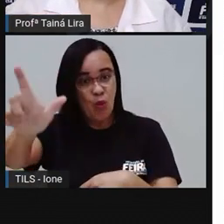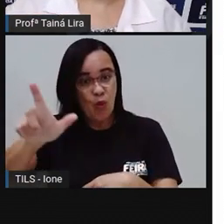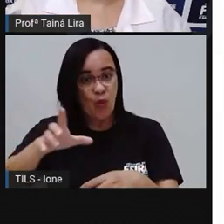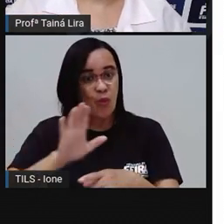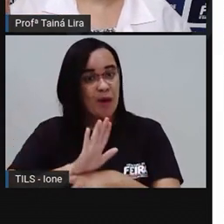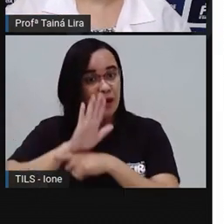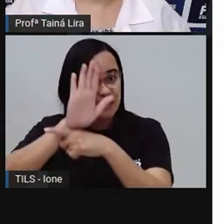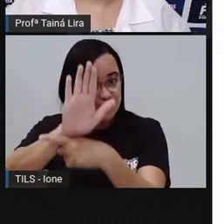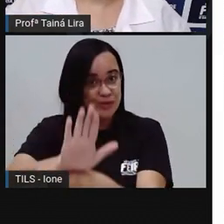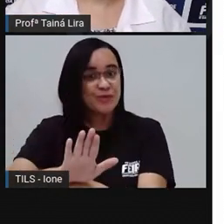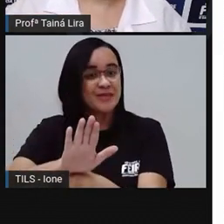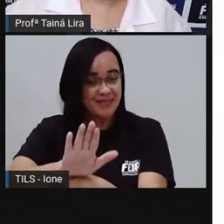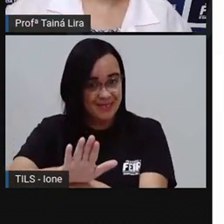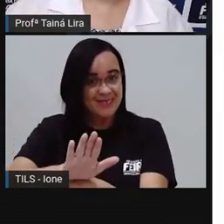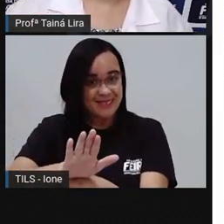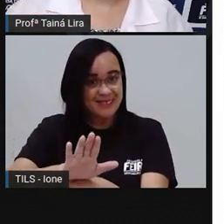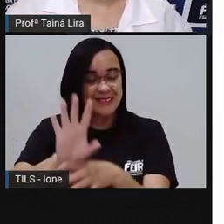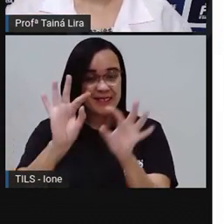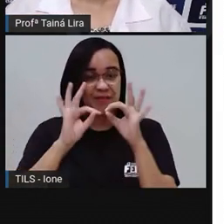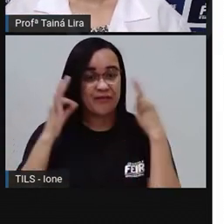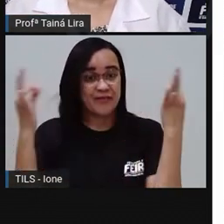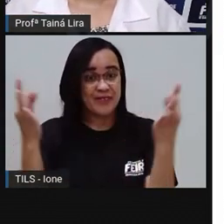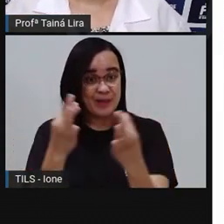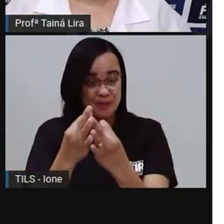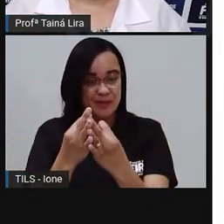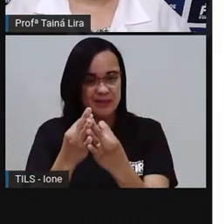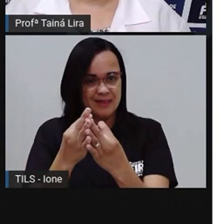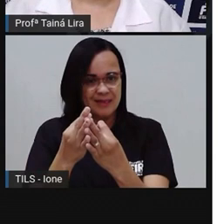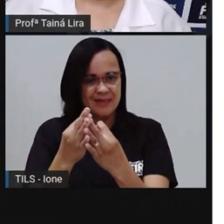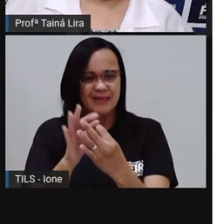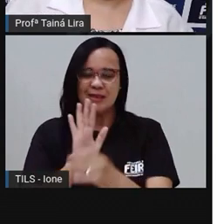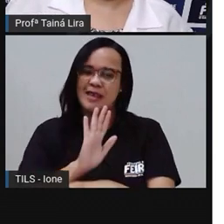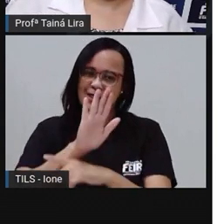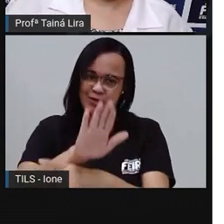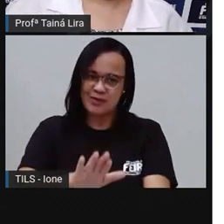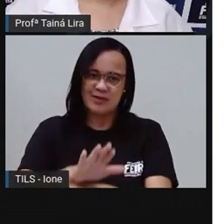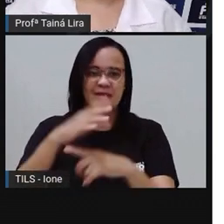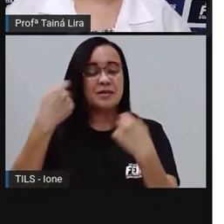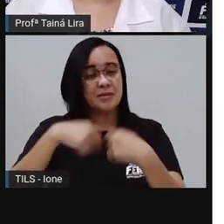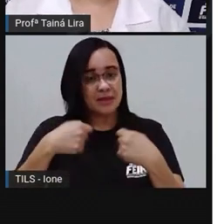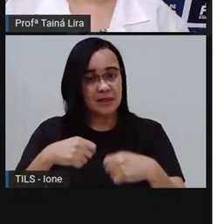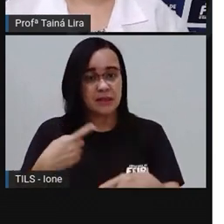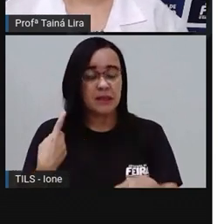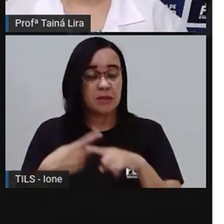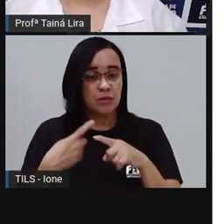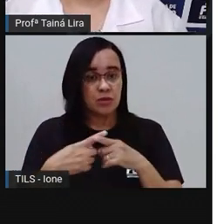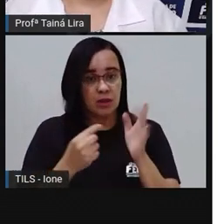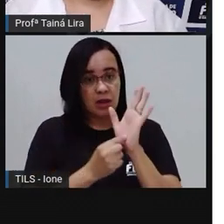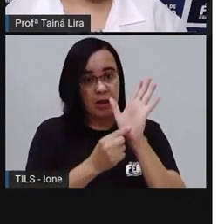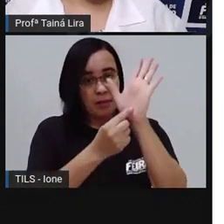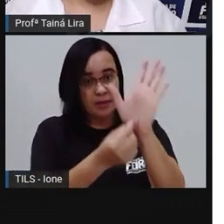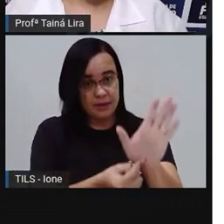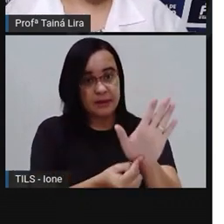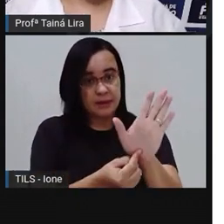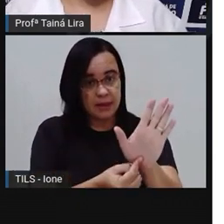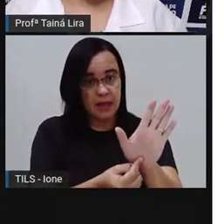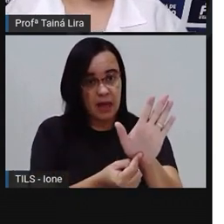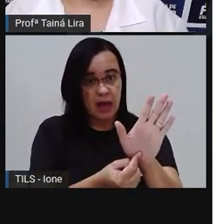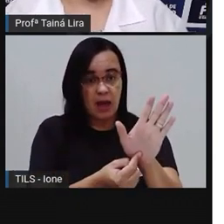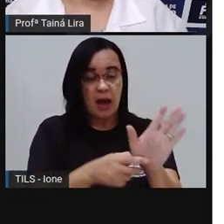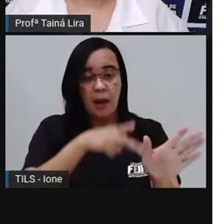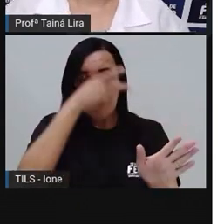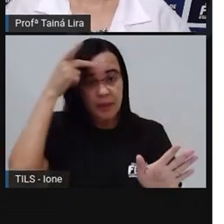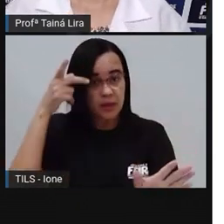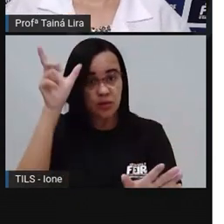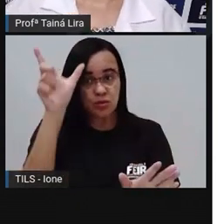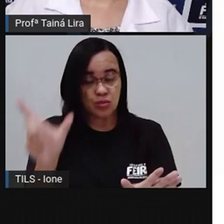fazerem esse vídeo aí sozinhos Por quê? Vocês não tem como apresentar E ao mesmo tempo segurar o celular pra gravar,